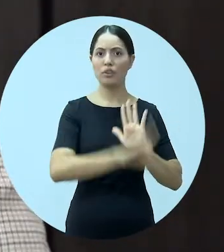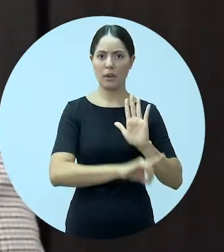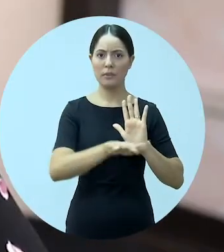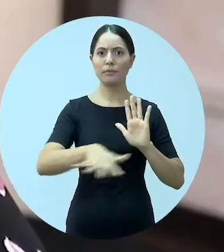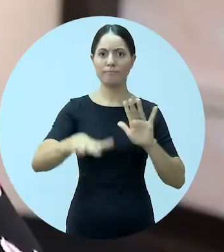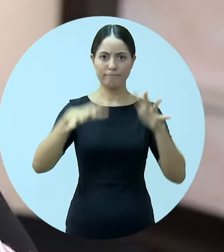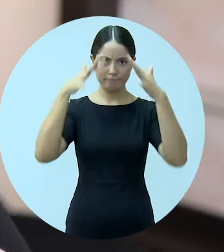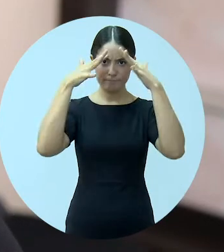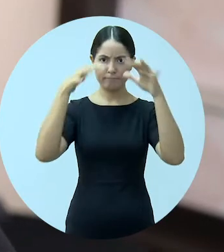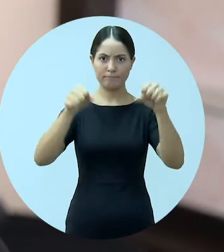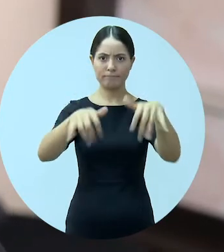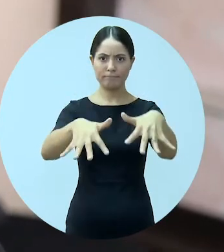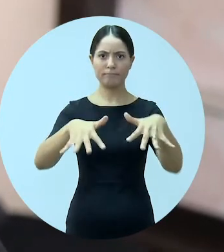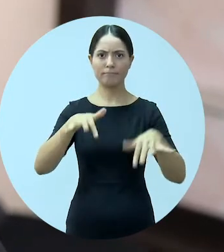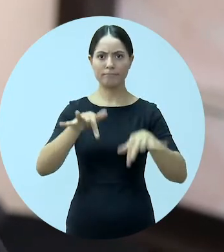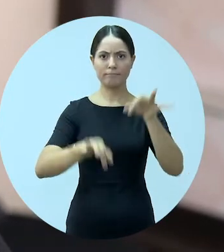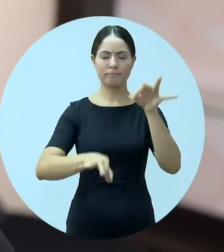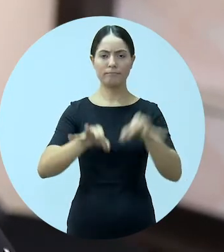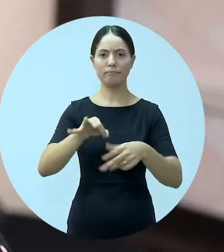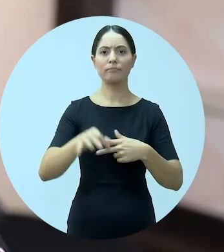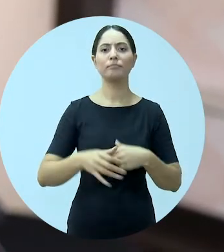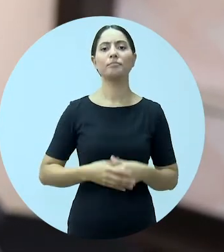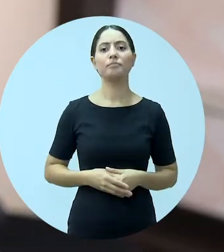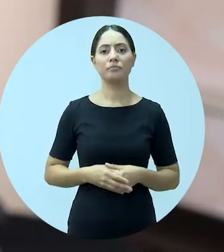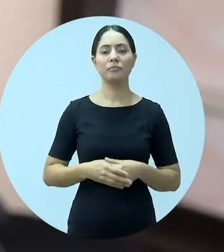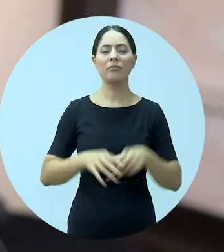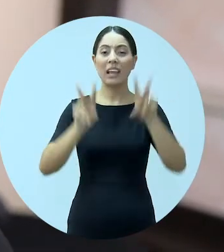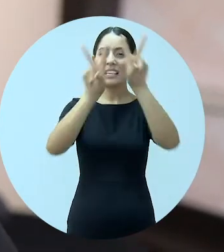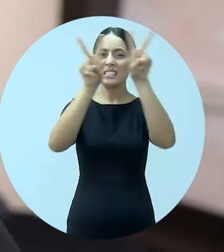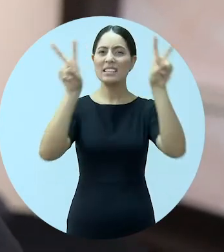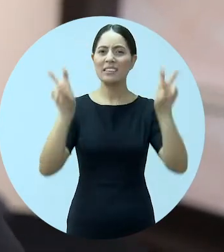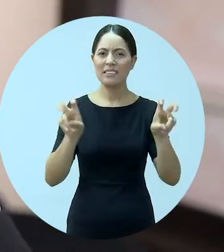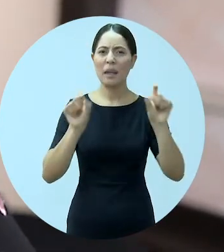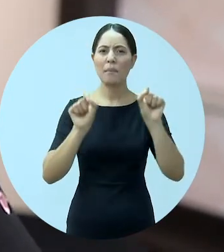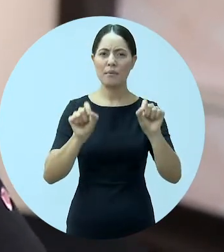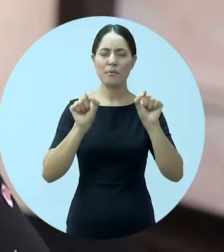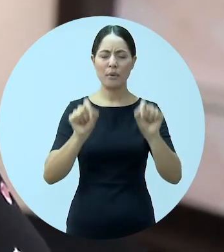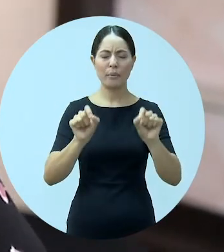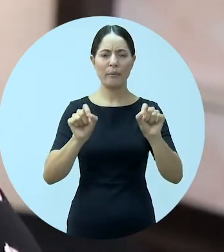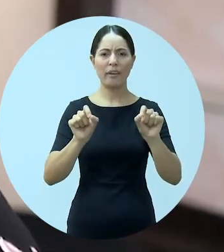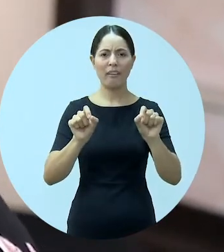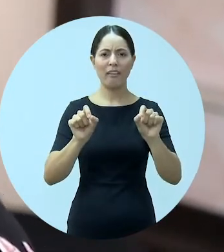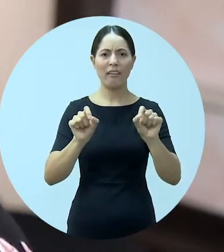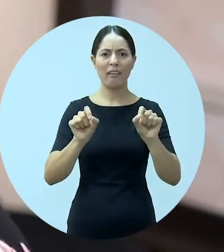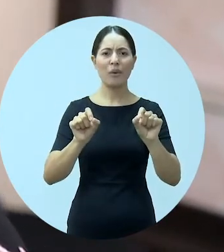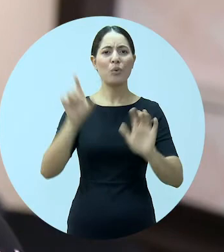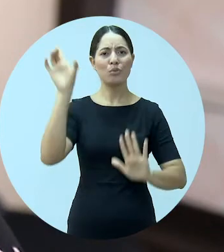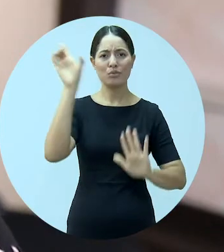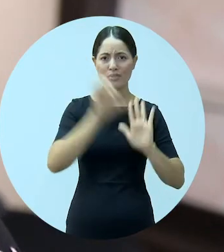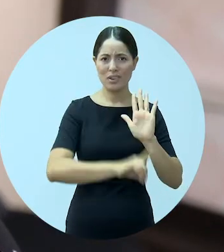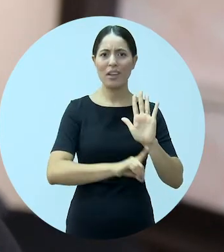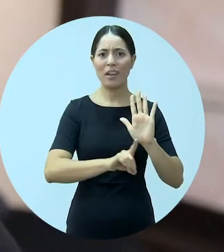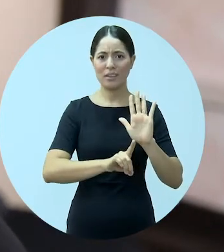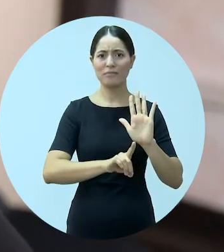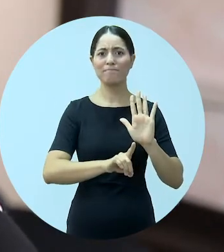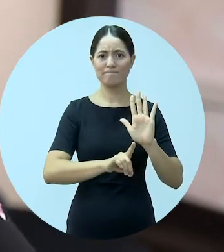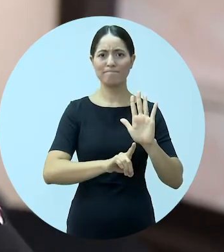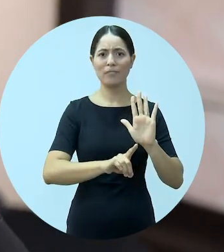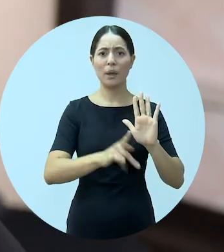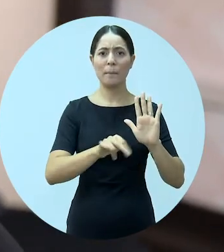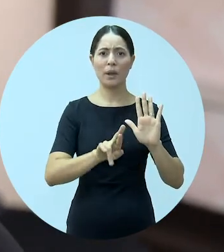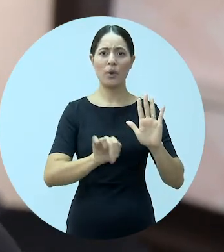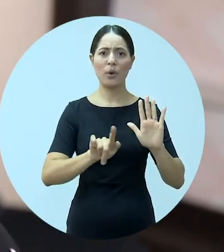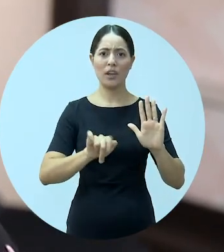judiciário. O pleito trazido pela Comissão da Mulher Advogada foi exatamente relacionado com o que diz respeito às prerrogativas